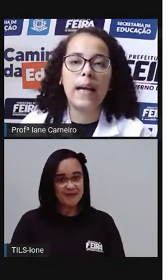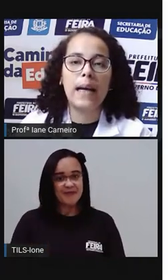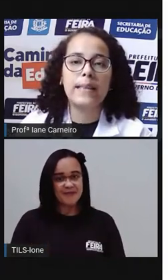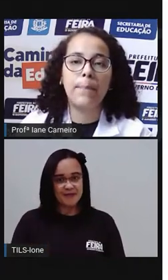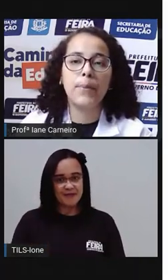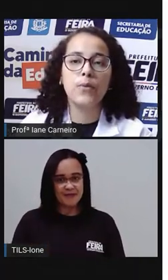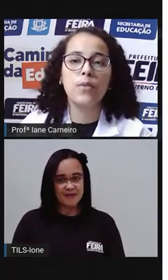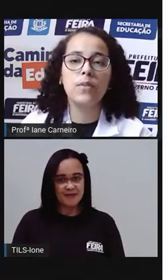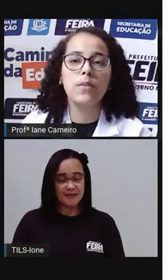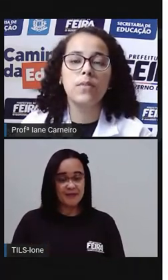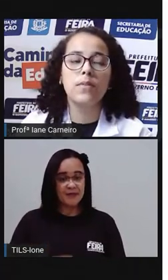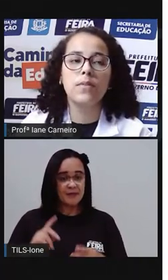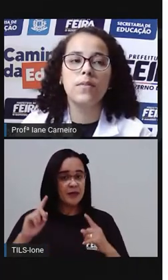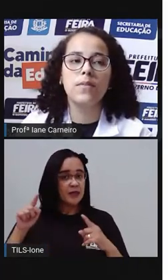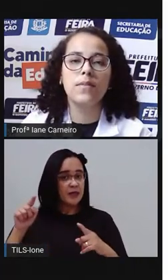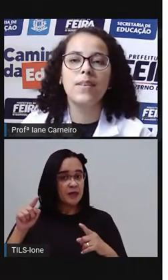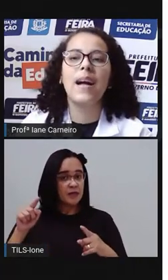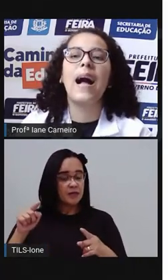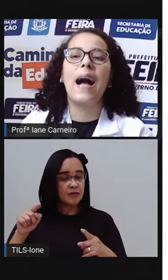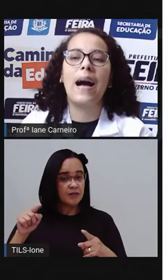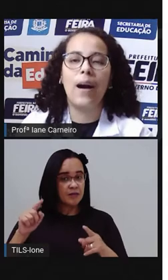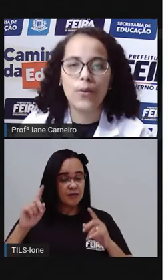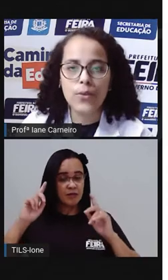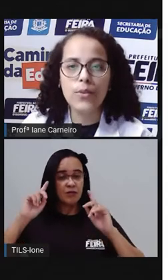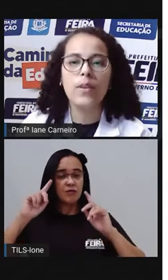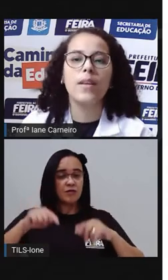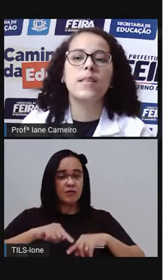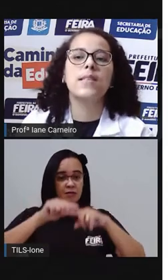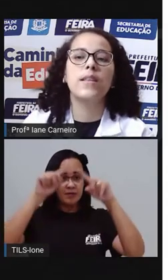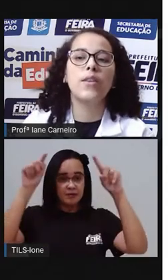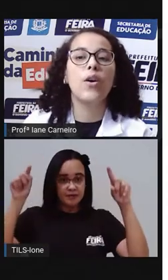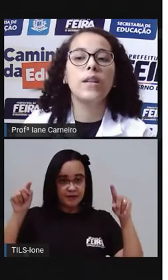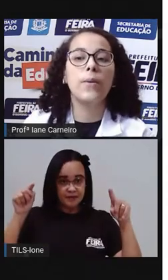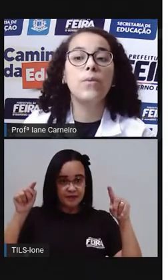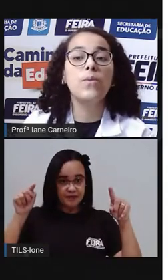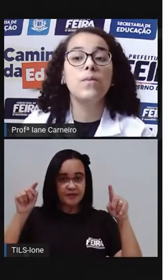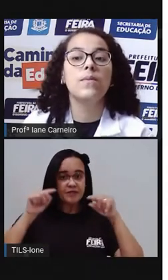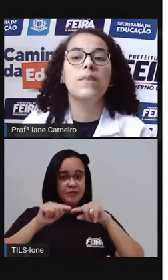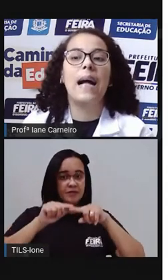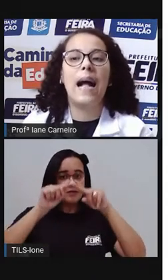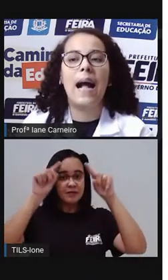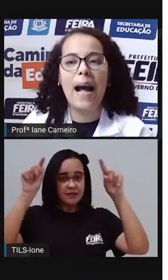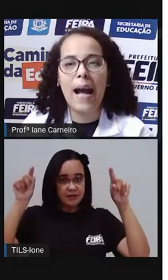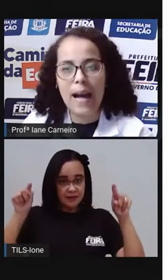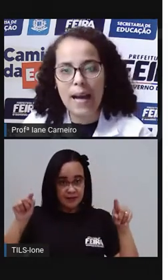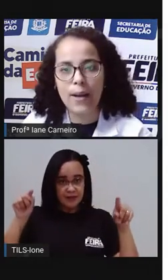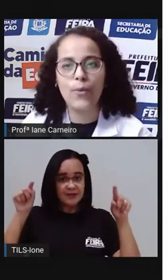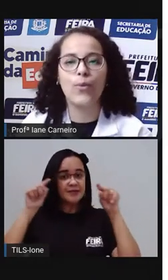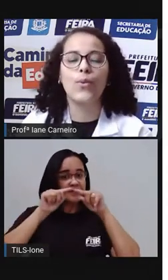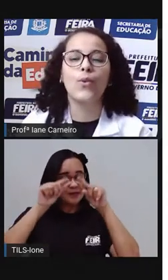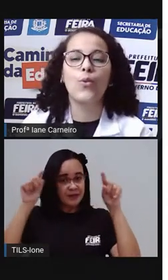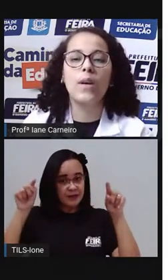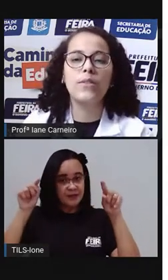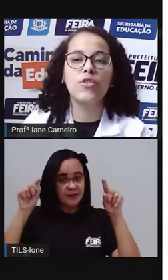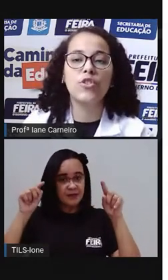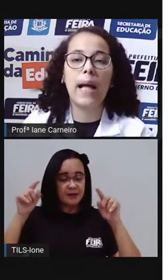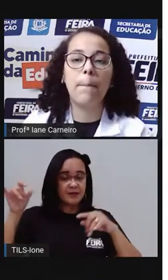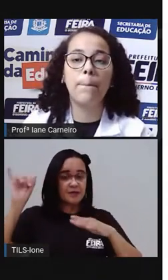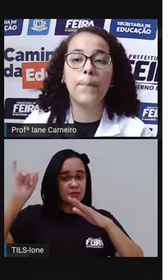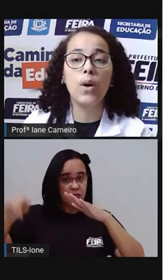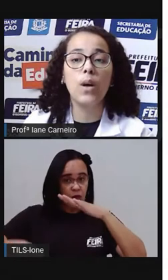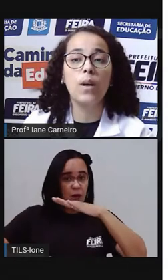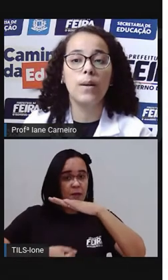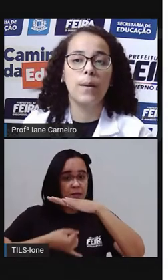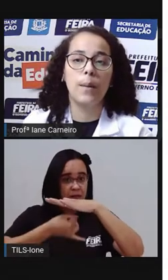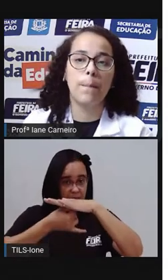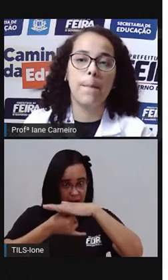Virada para o alto se torna um arco. Quando está